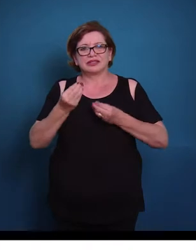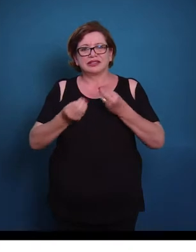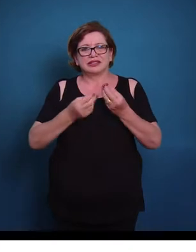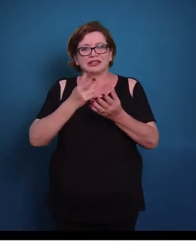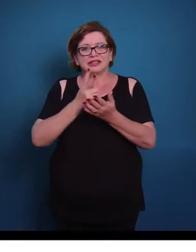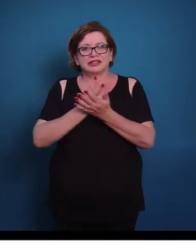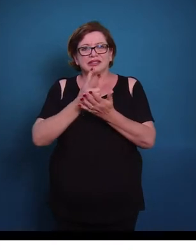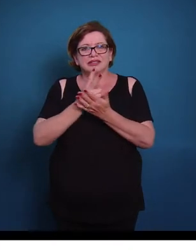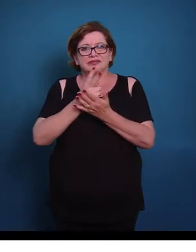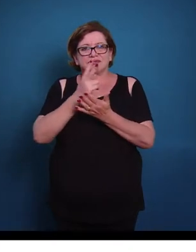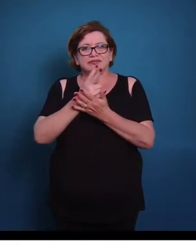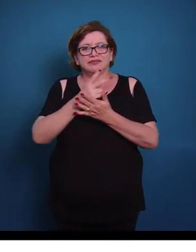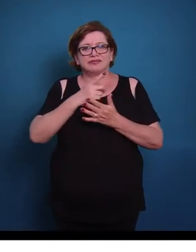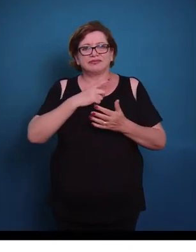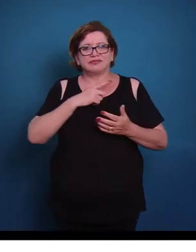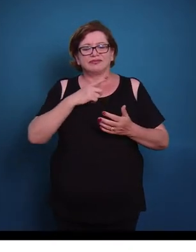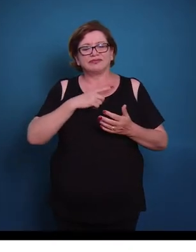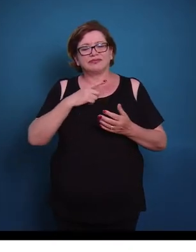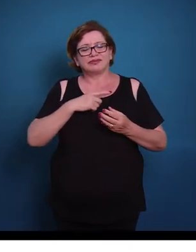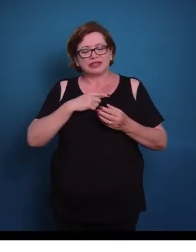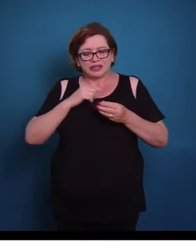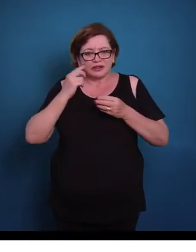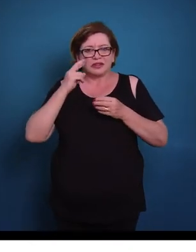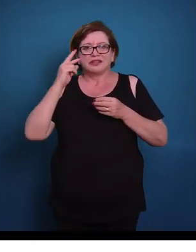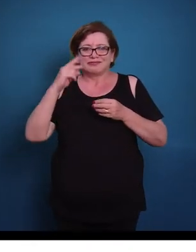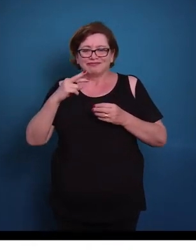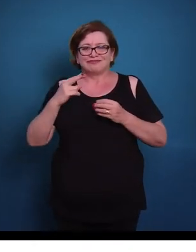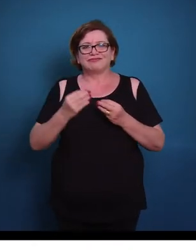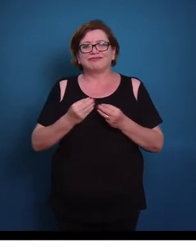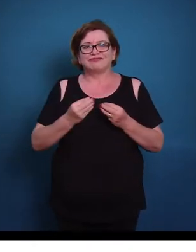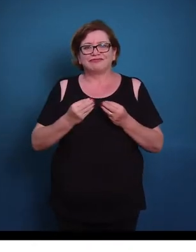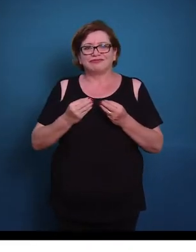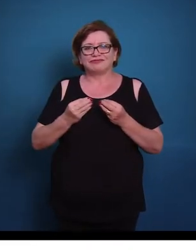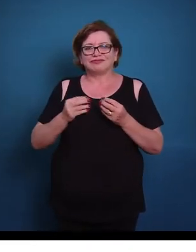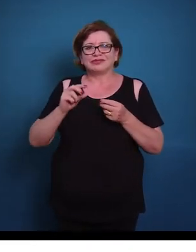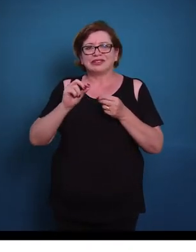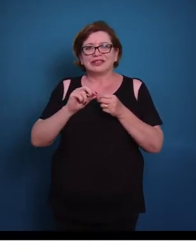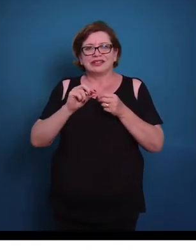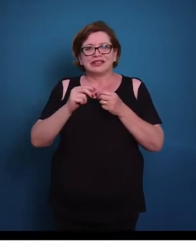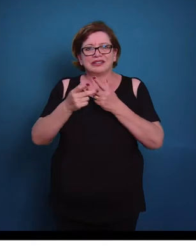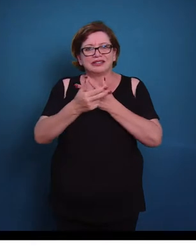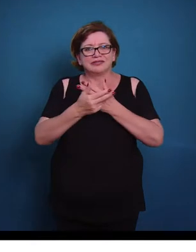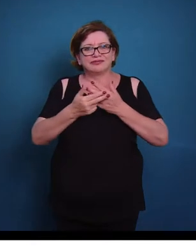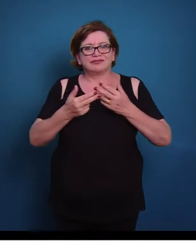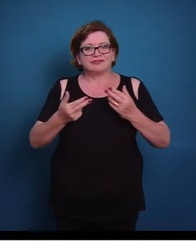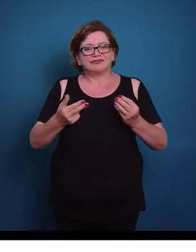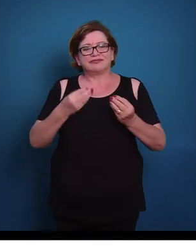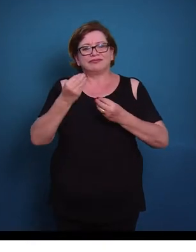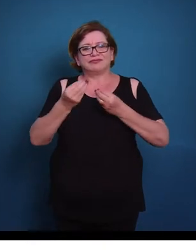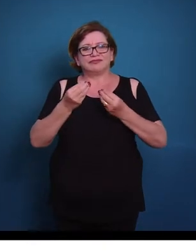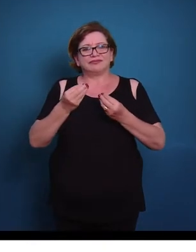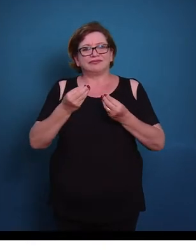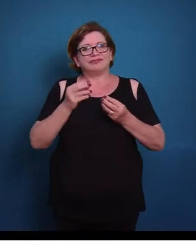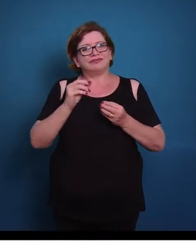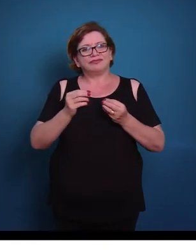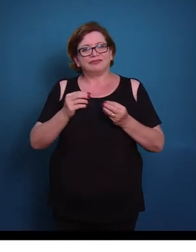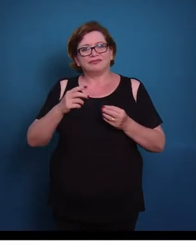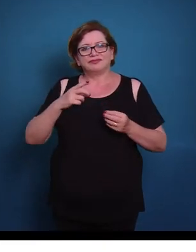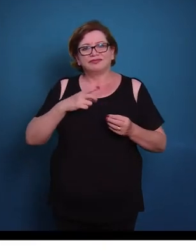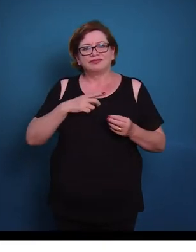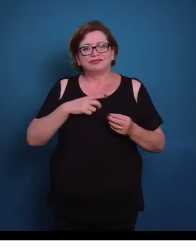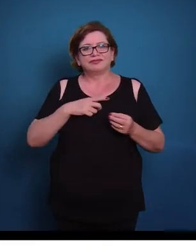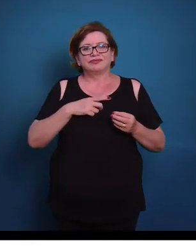de cada fibra nós temos o endomísio, formando aqui um conjunto de fibras, formando um fascículo, nós temos